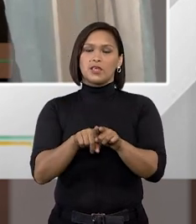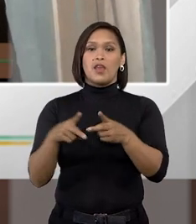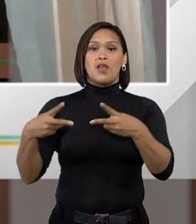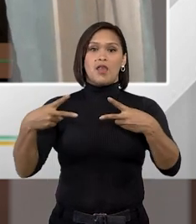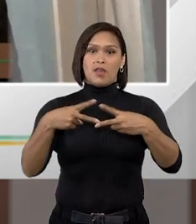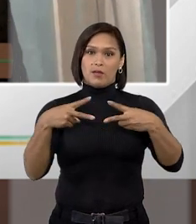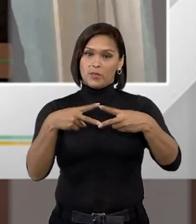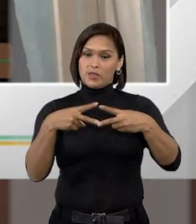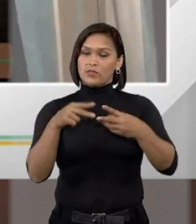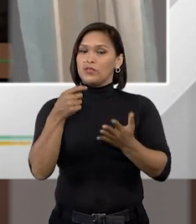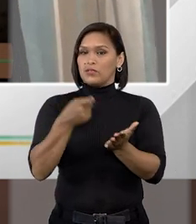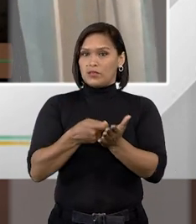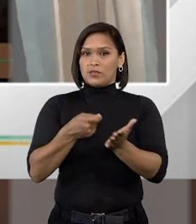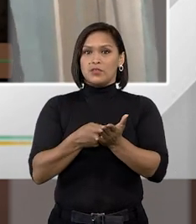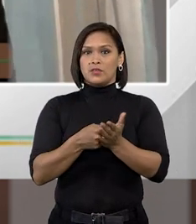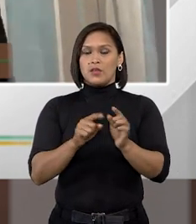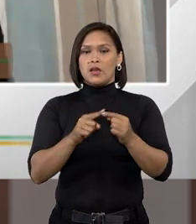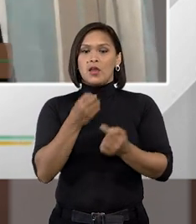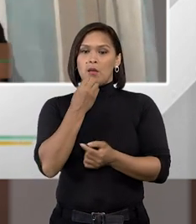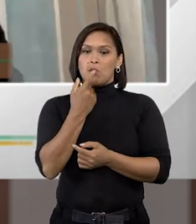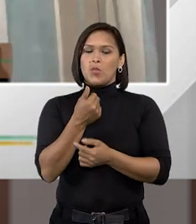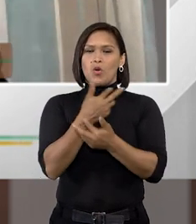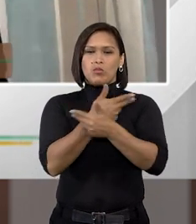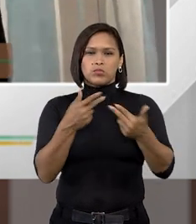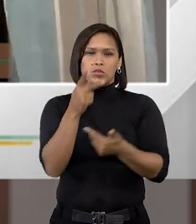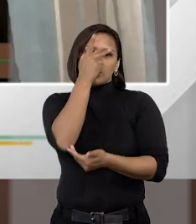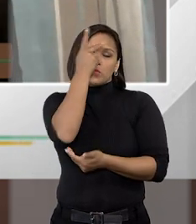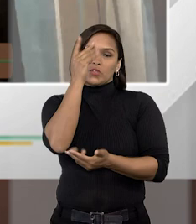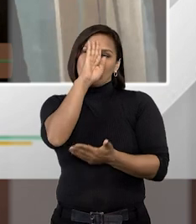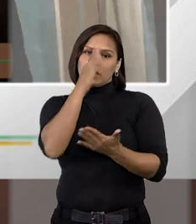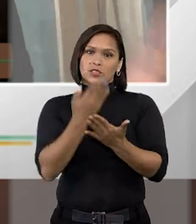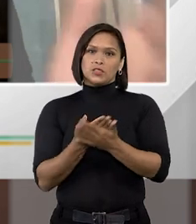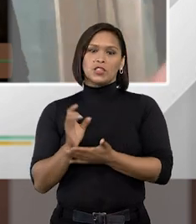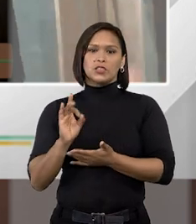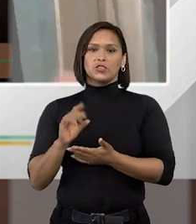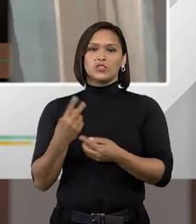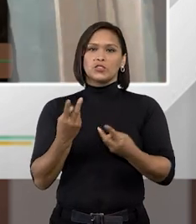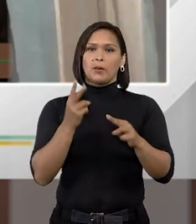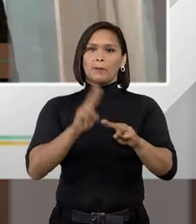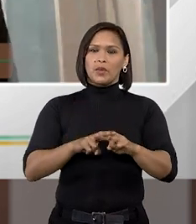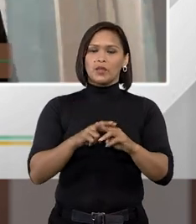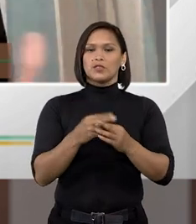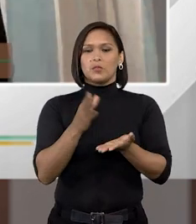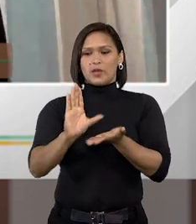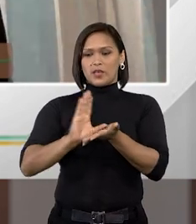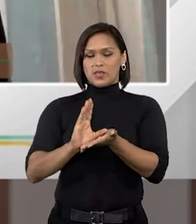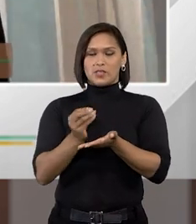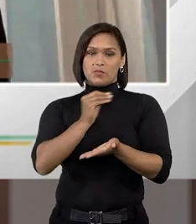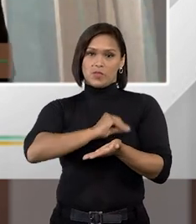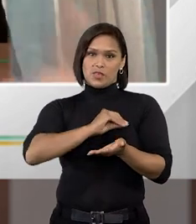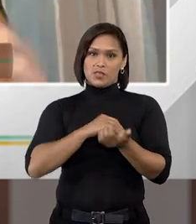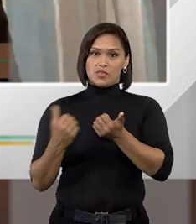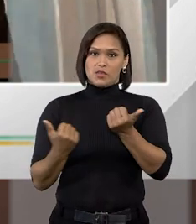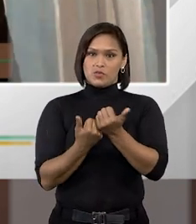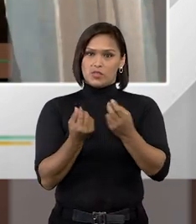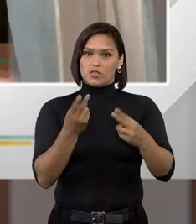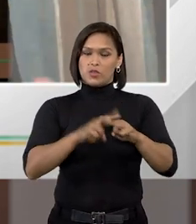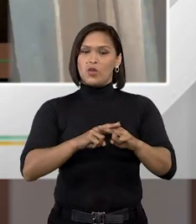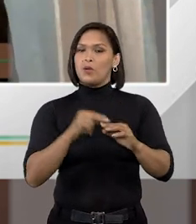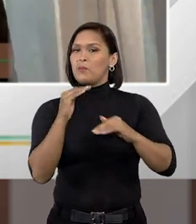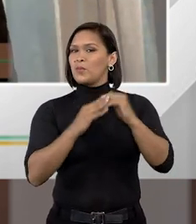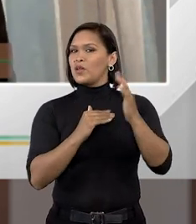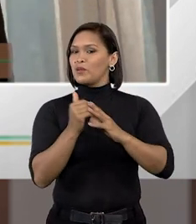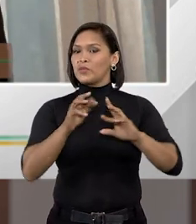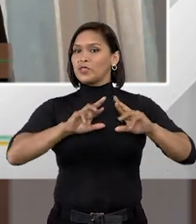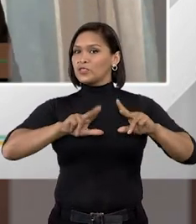é a Previdência. Bom, muita gente acredita que basta ser preso para receber esse auxílio-recusão, mas na prática